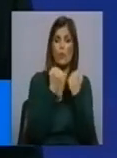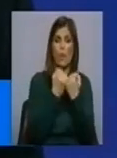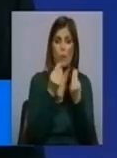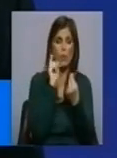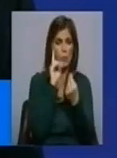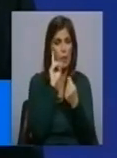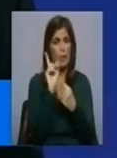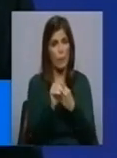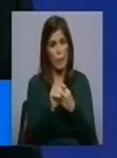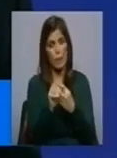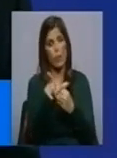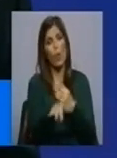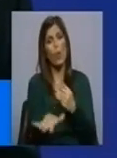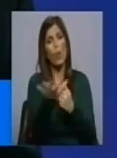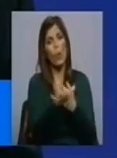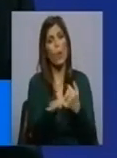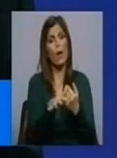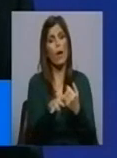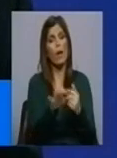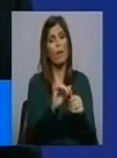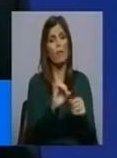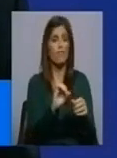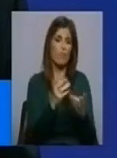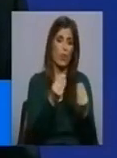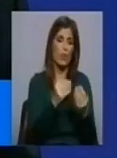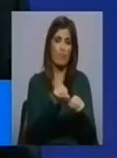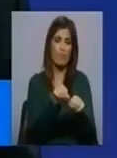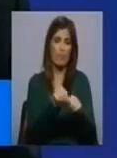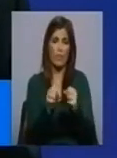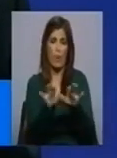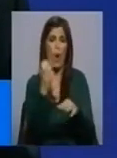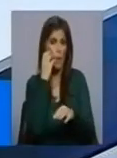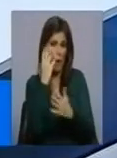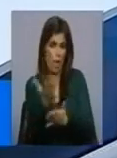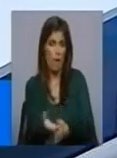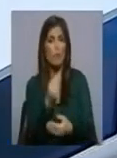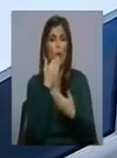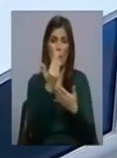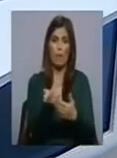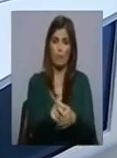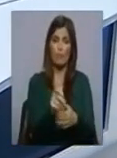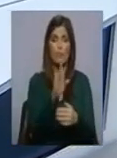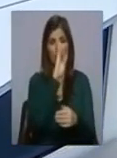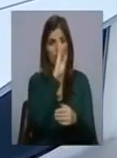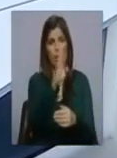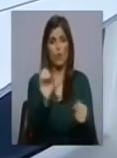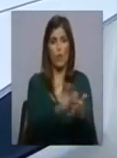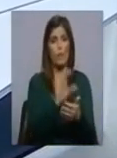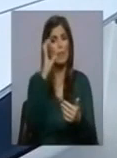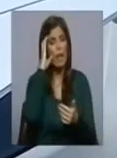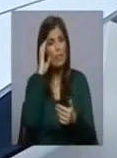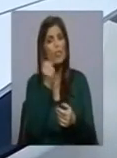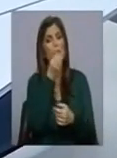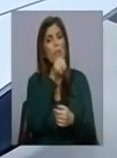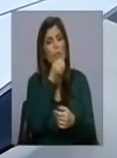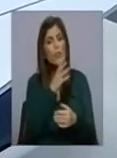importantes numa zona tão degradada como é a campanha. Rui Moreira, muito obrigado por ter este jornal da tarde e pelas explicações, quer